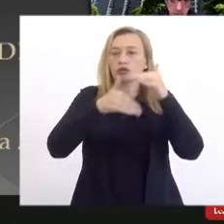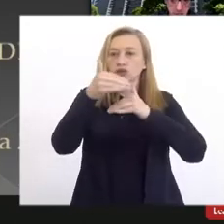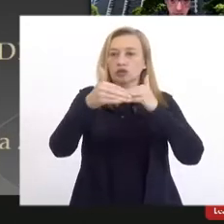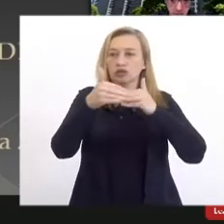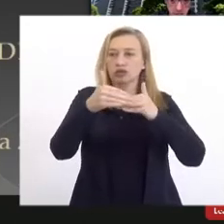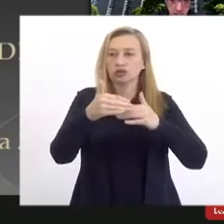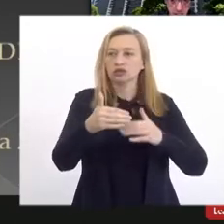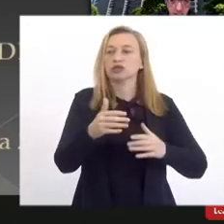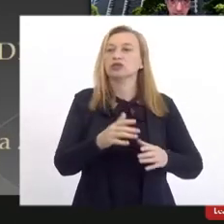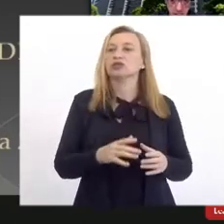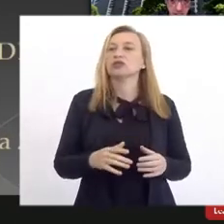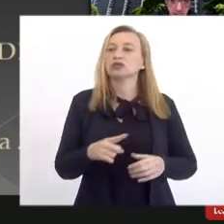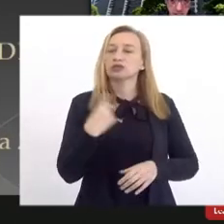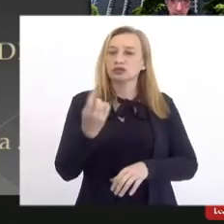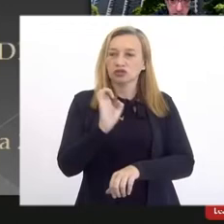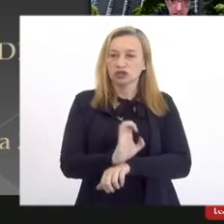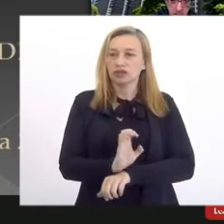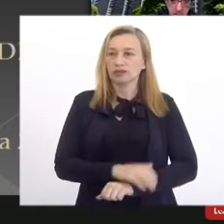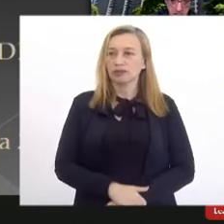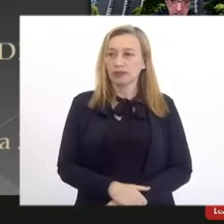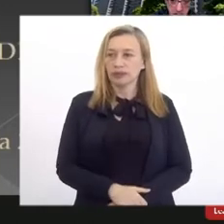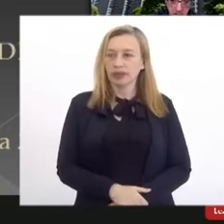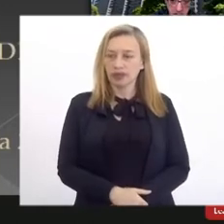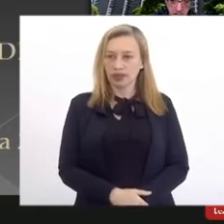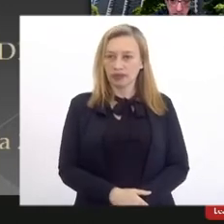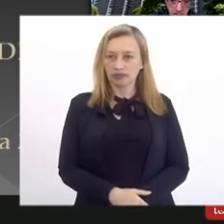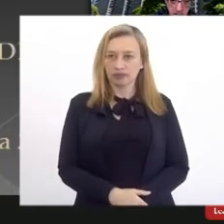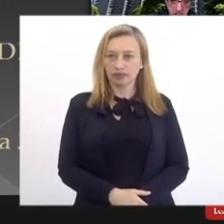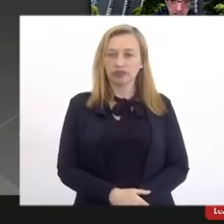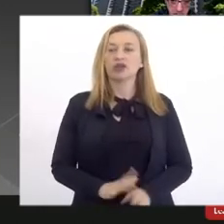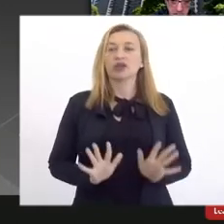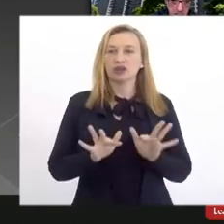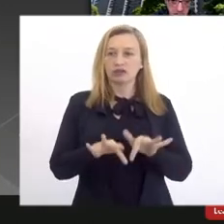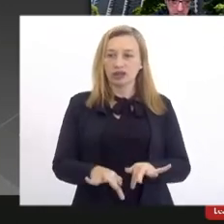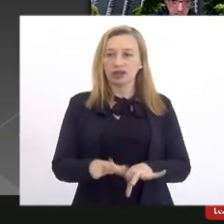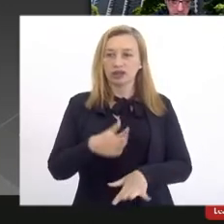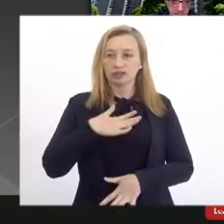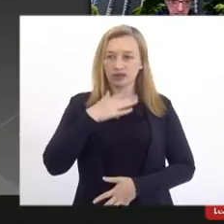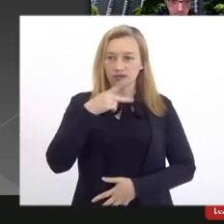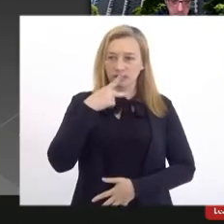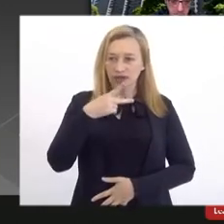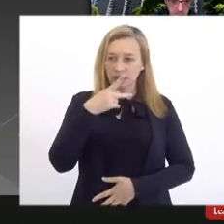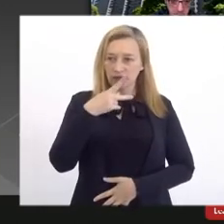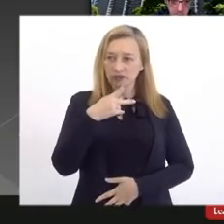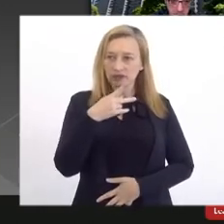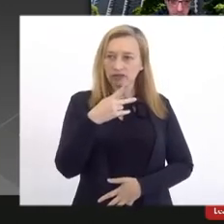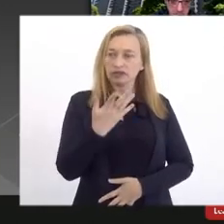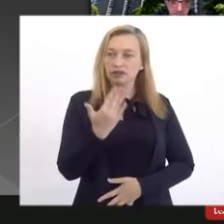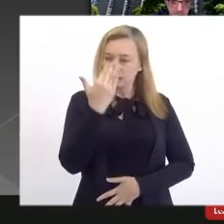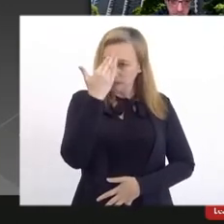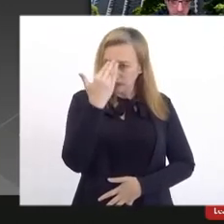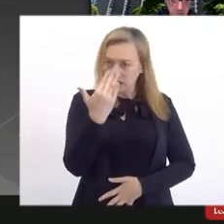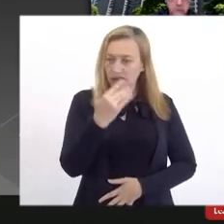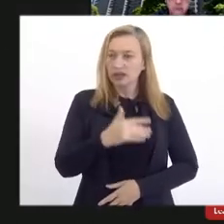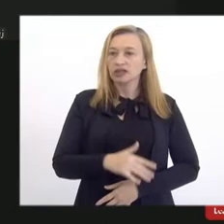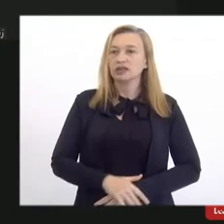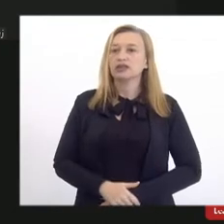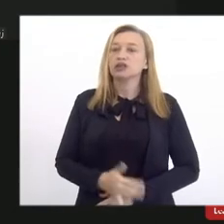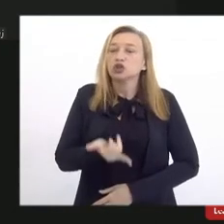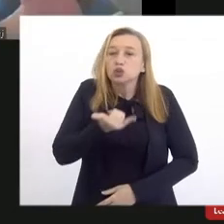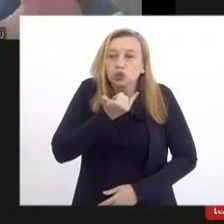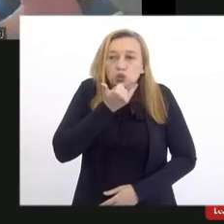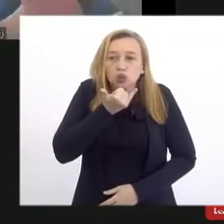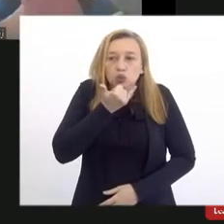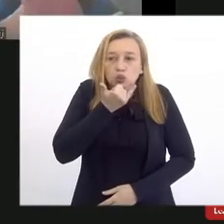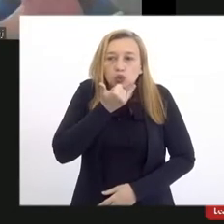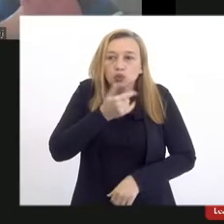nosso Estado. E aqui eu encerro e me despeço com um pedido de desculpa se